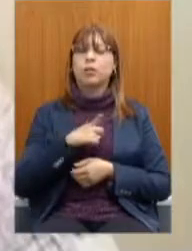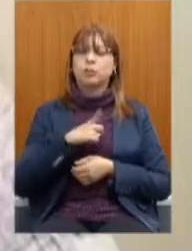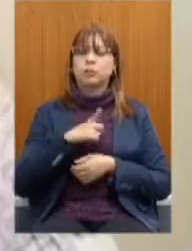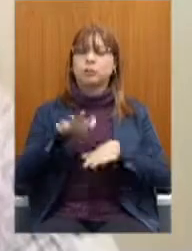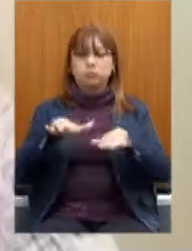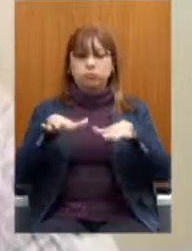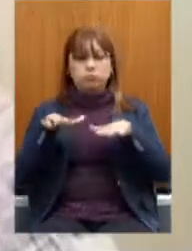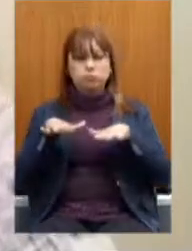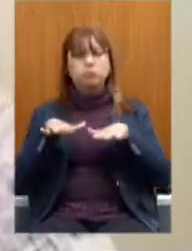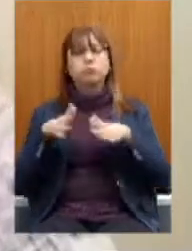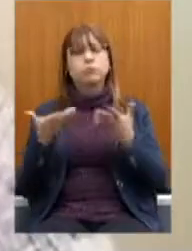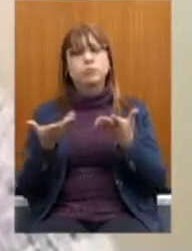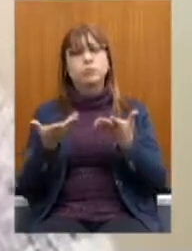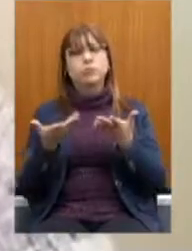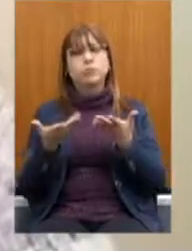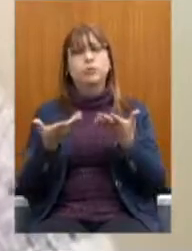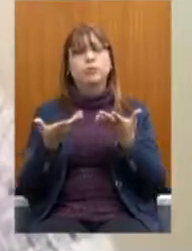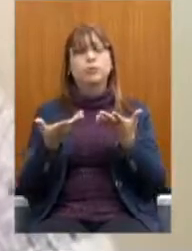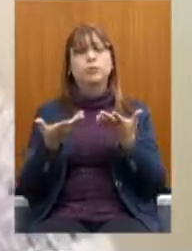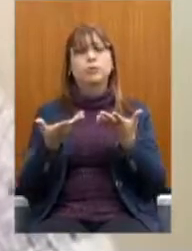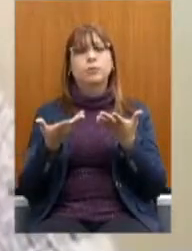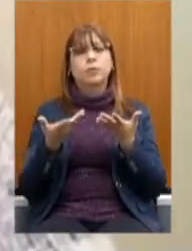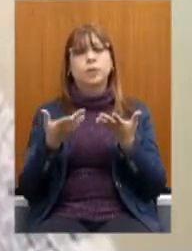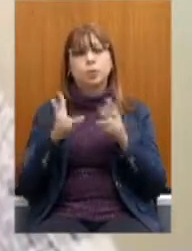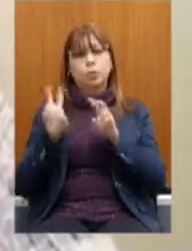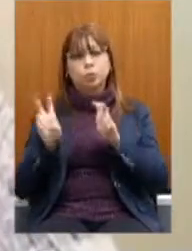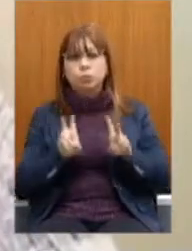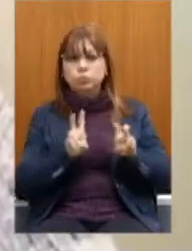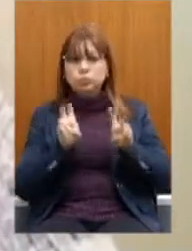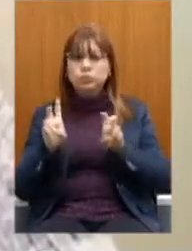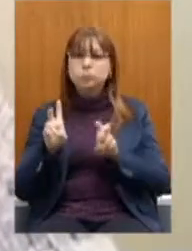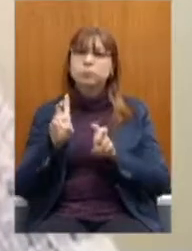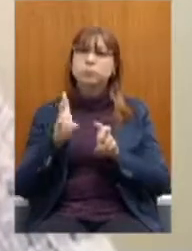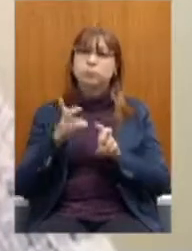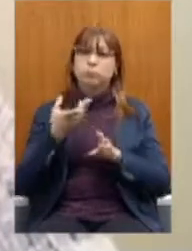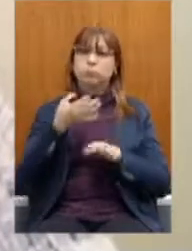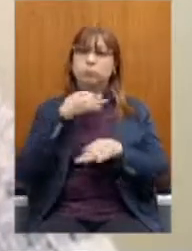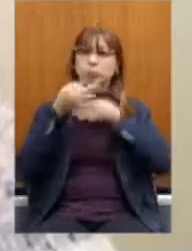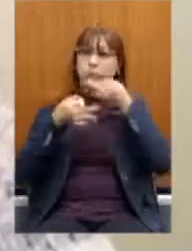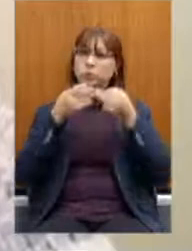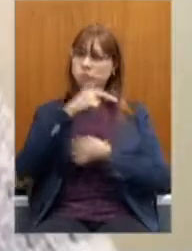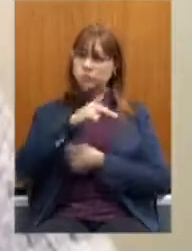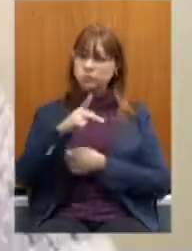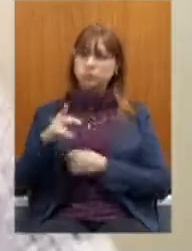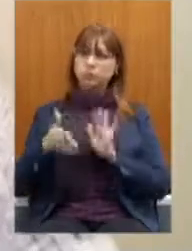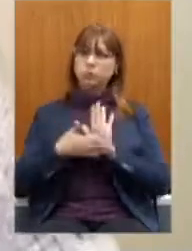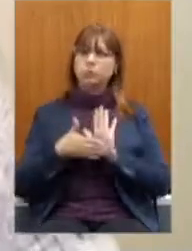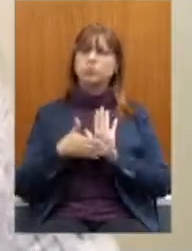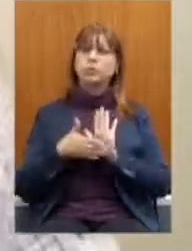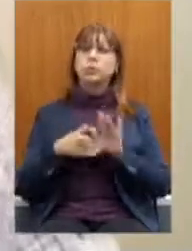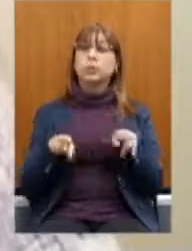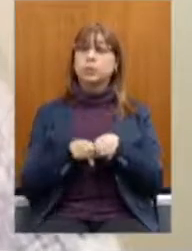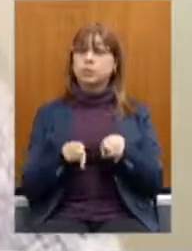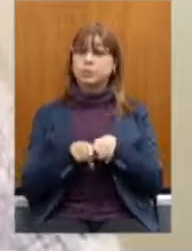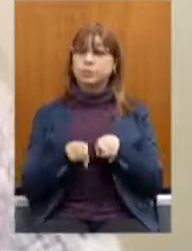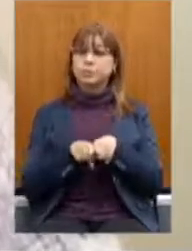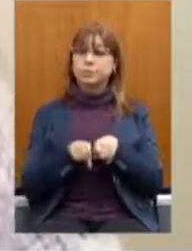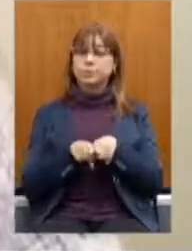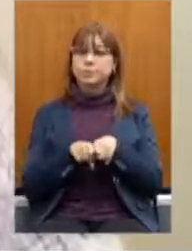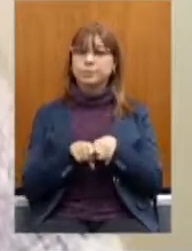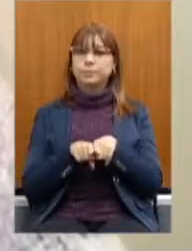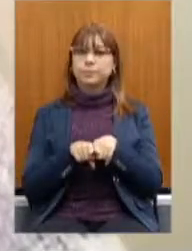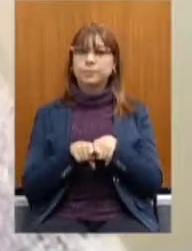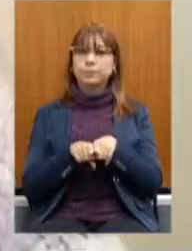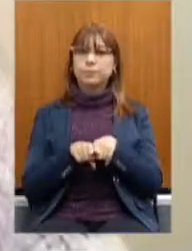conversas sobre as questões que eles reivindicam com mais firmeza e também a